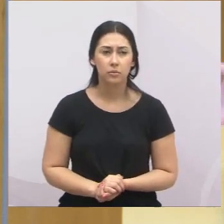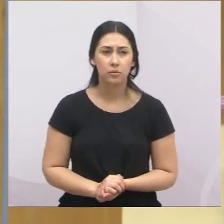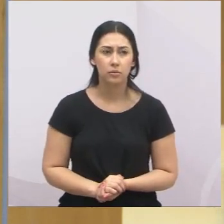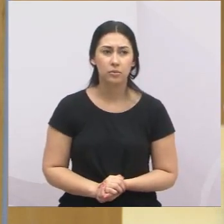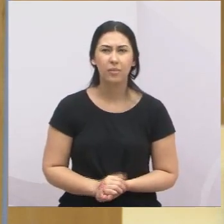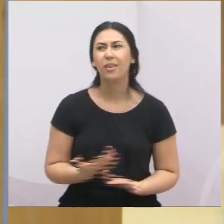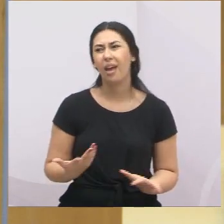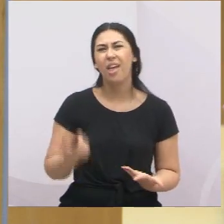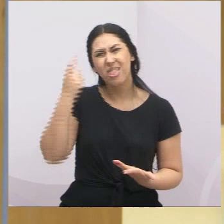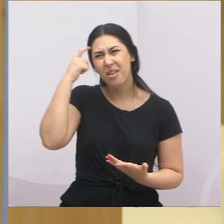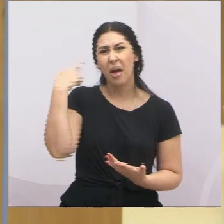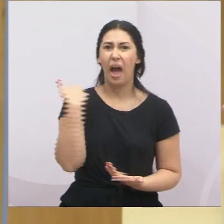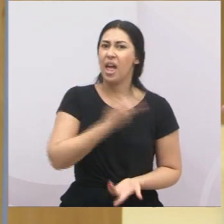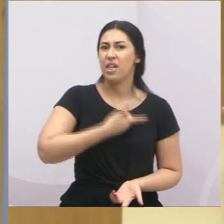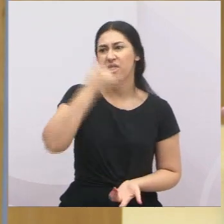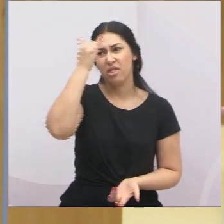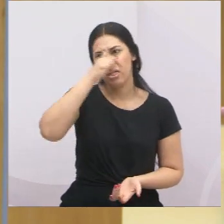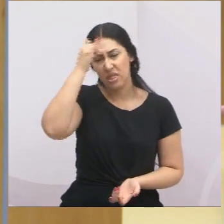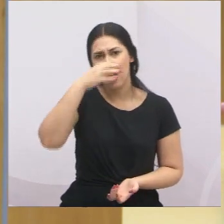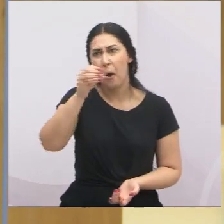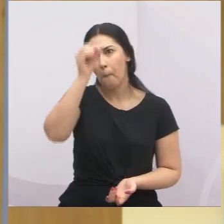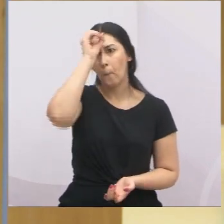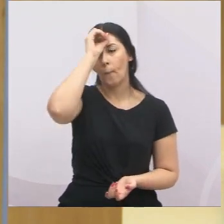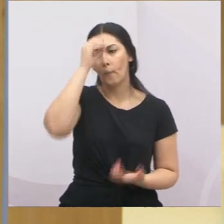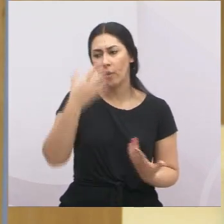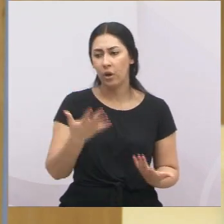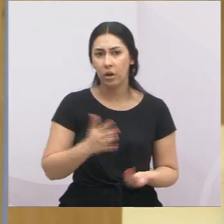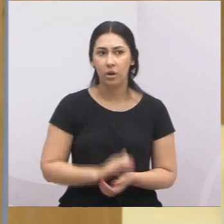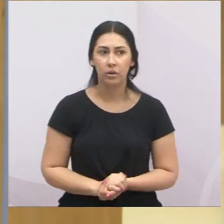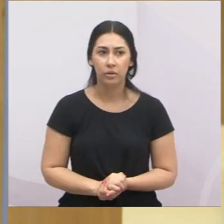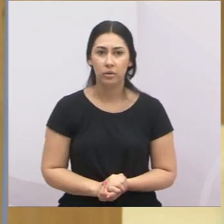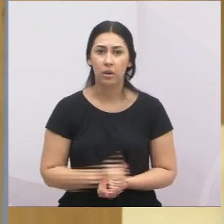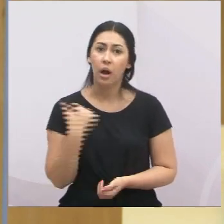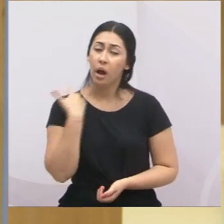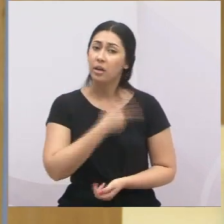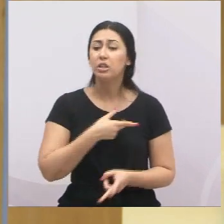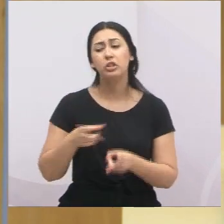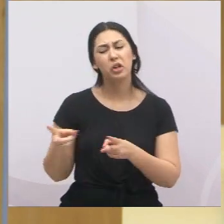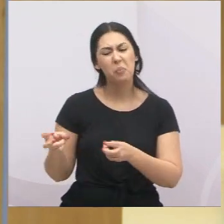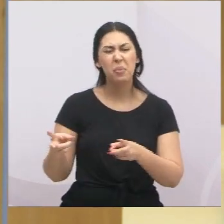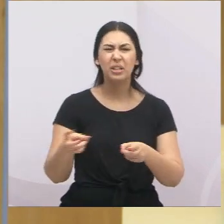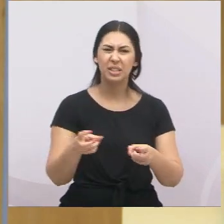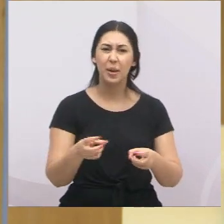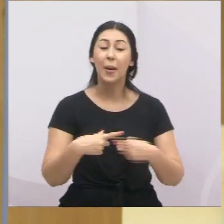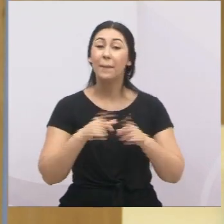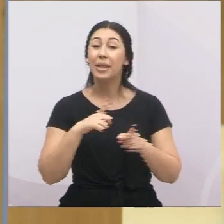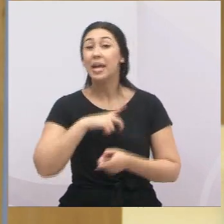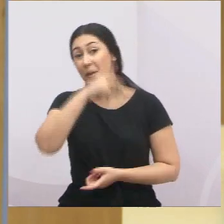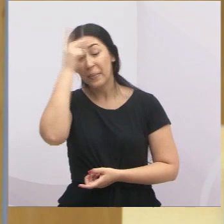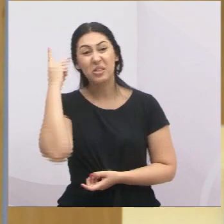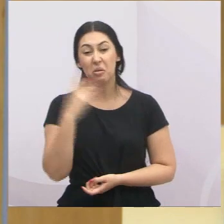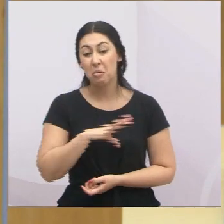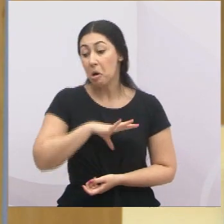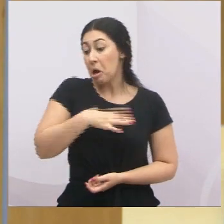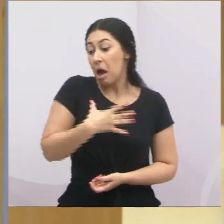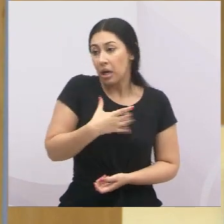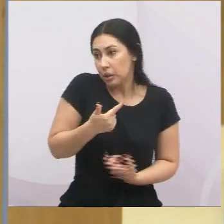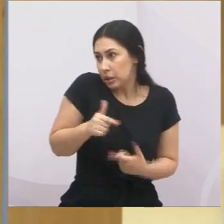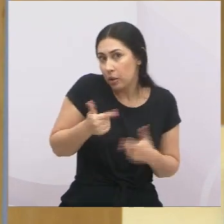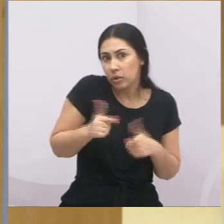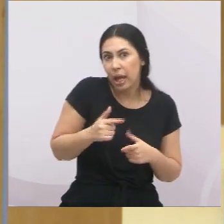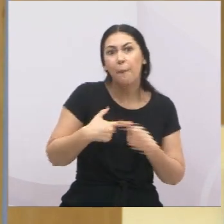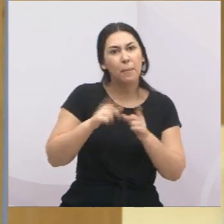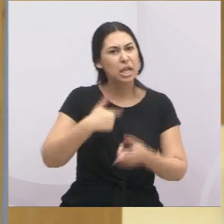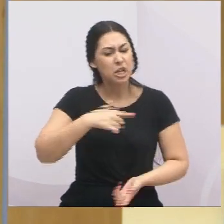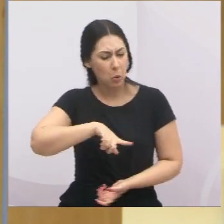É achar que a gente é trouxa, né? A gente repercebe e muitos não têm coragem de falar e eu não tenho rabo preso com ninguém. Para